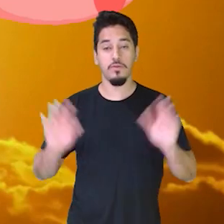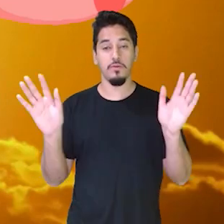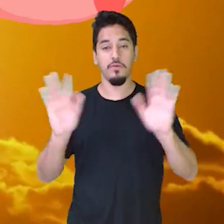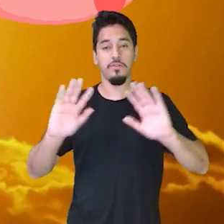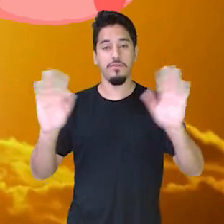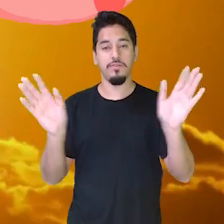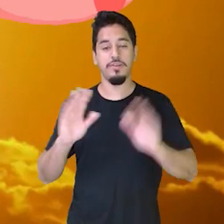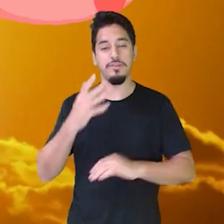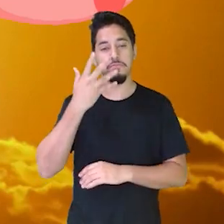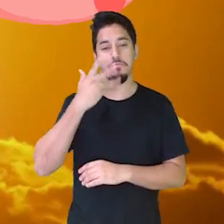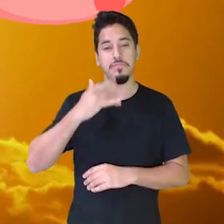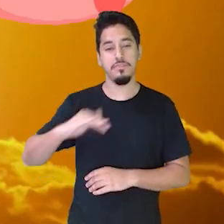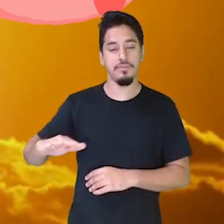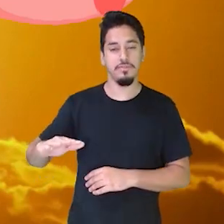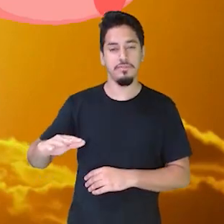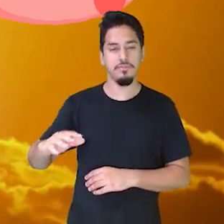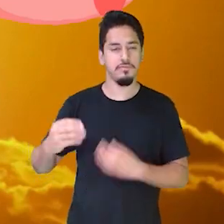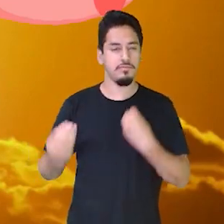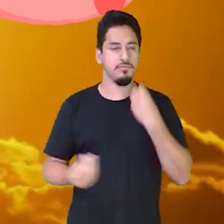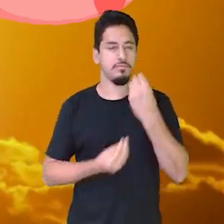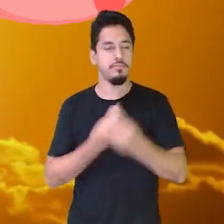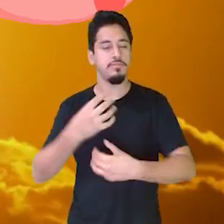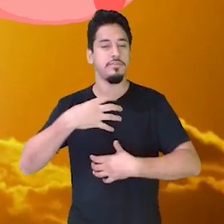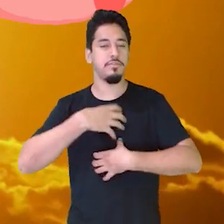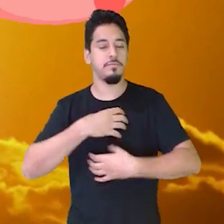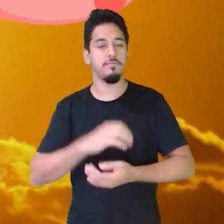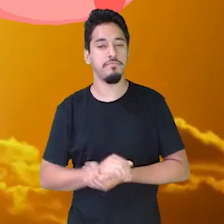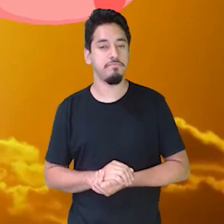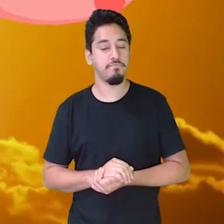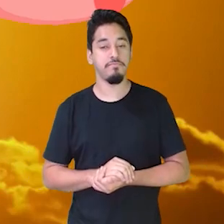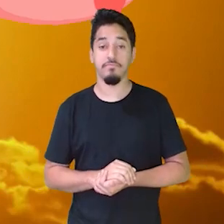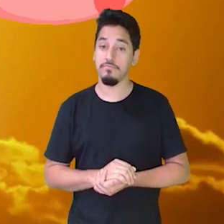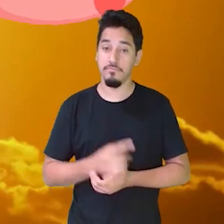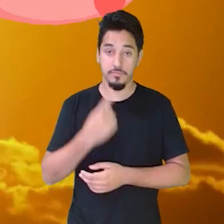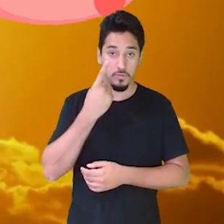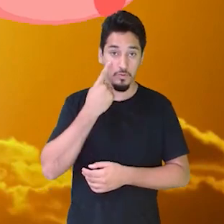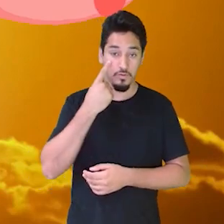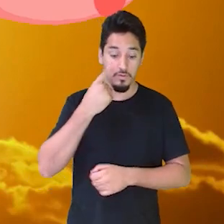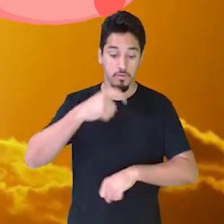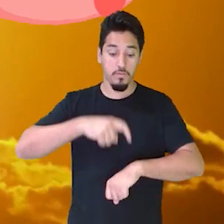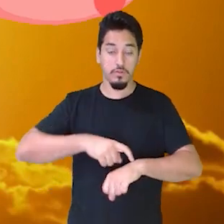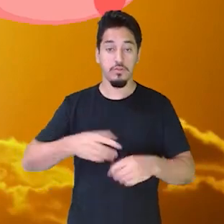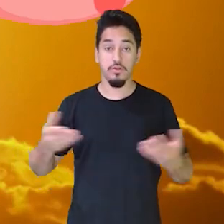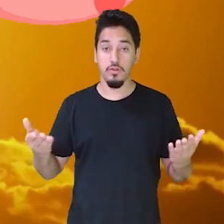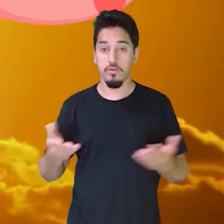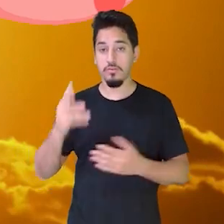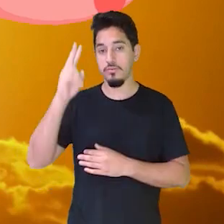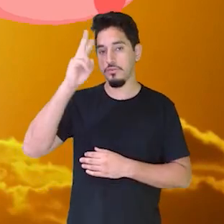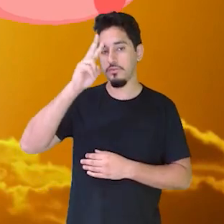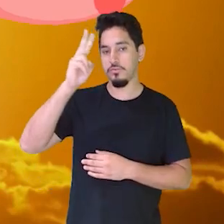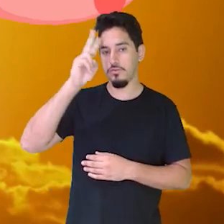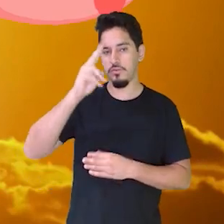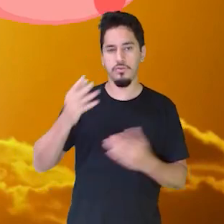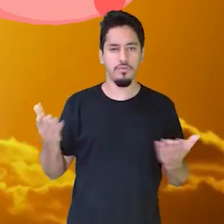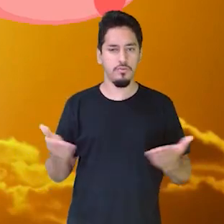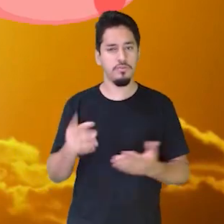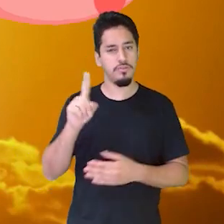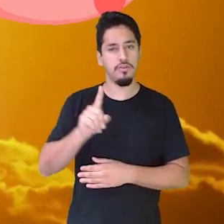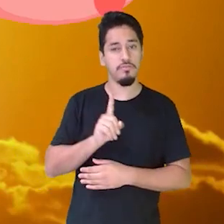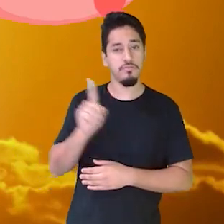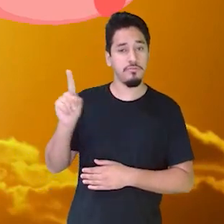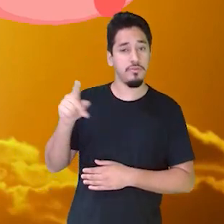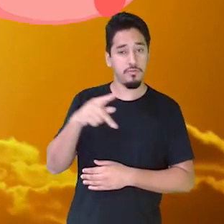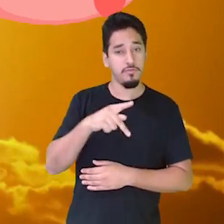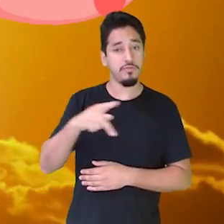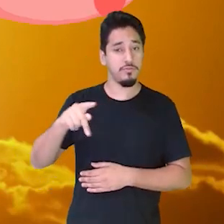Olá, crianças. Como é que vocês estão? Olha só, chegou o momento da história. E hoje a história é comigo, professora